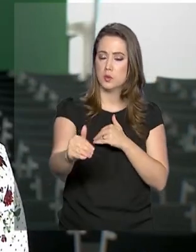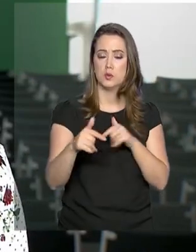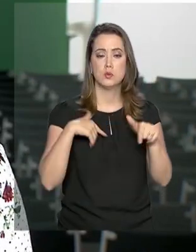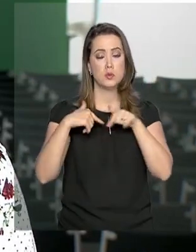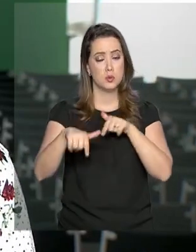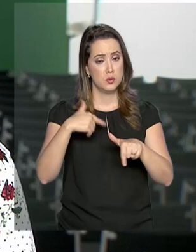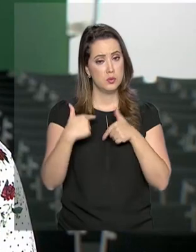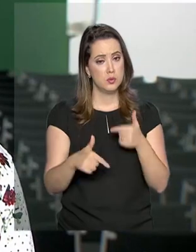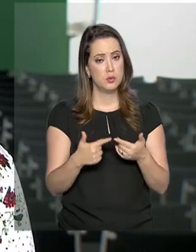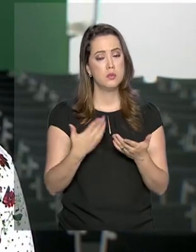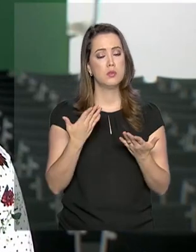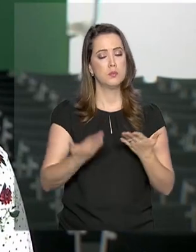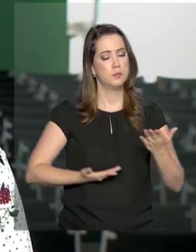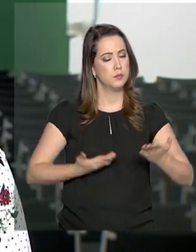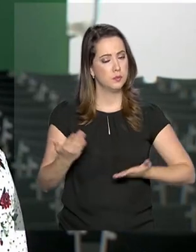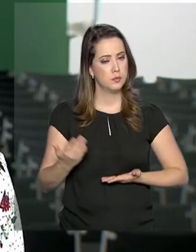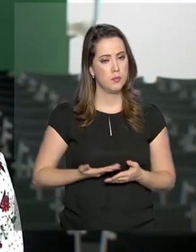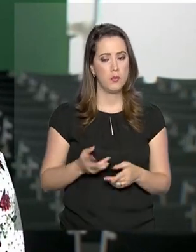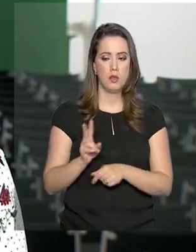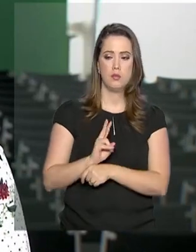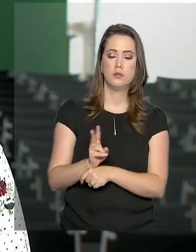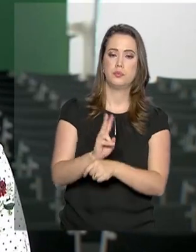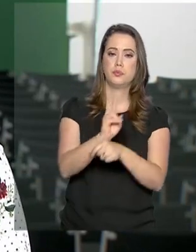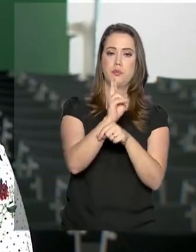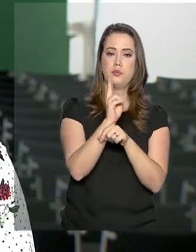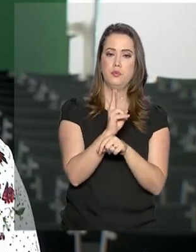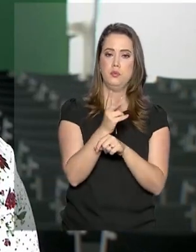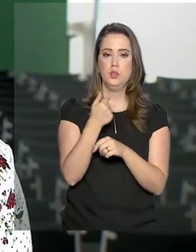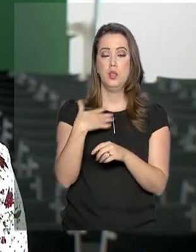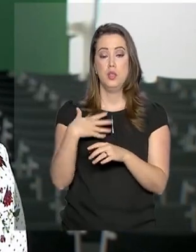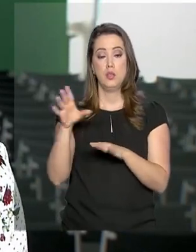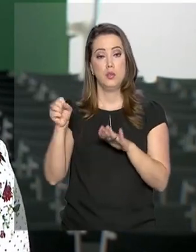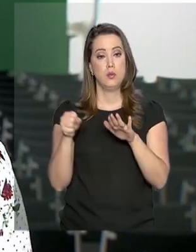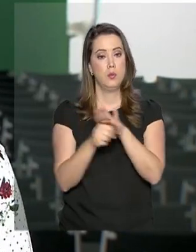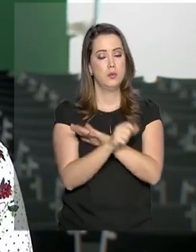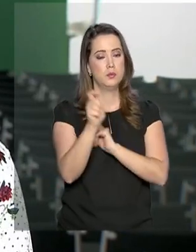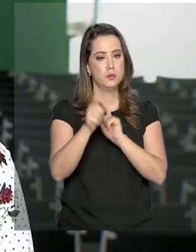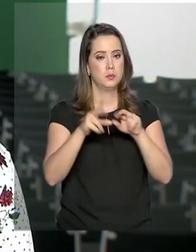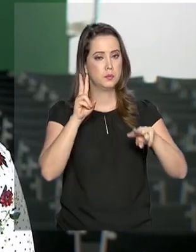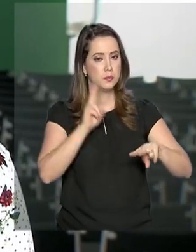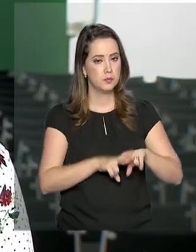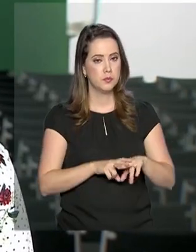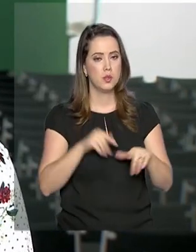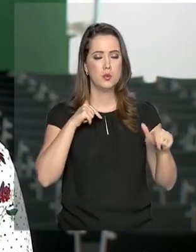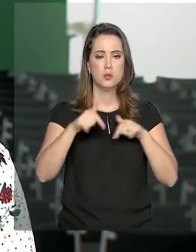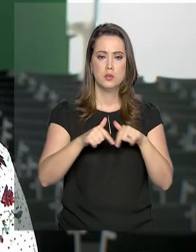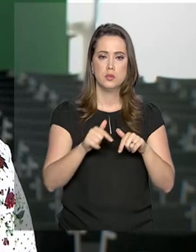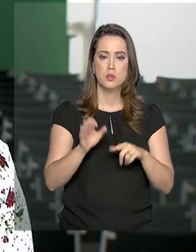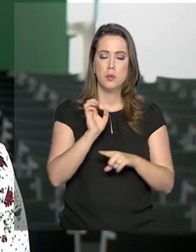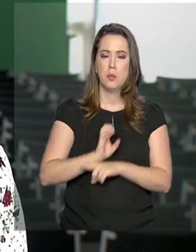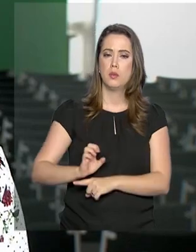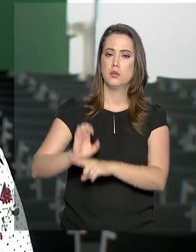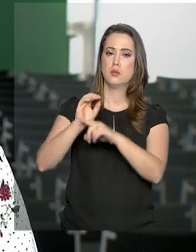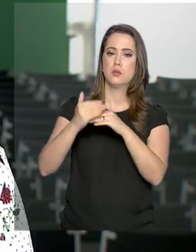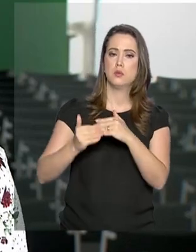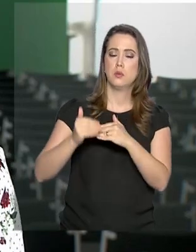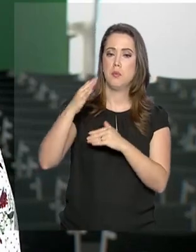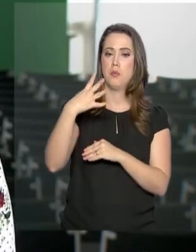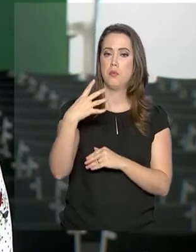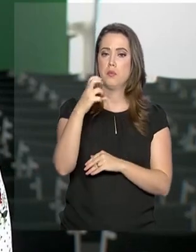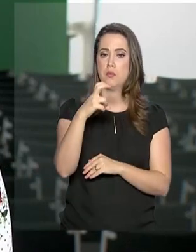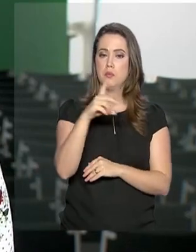atividades e serviços de vigilância e custódia de presos. A atuação no Estado foi prorrogada por mais